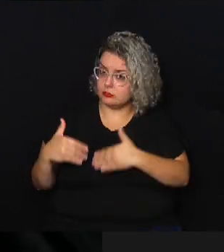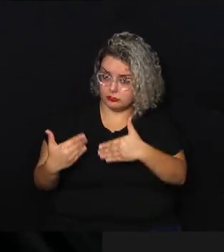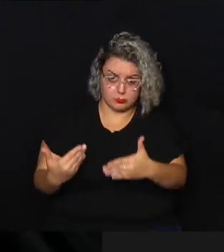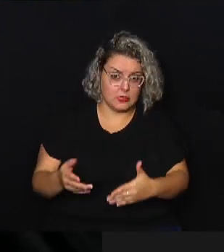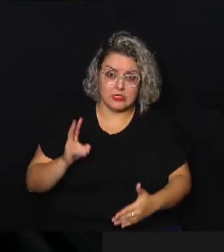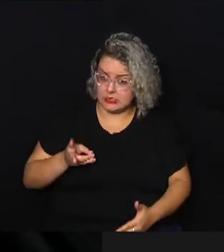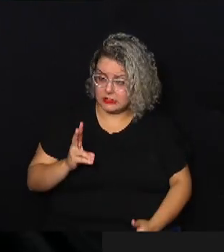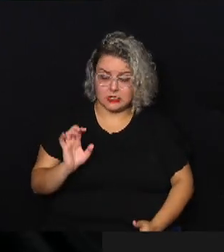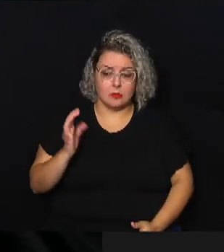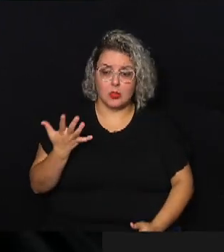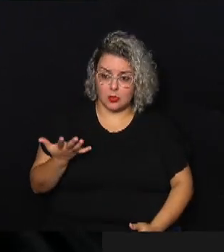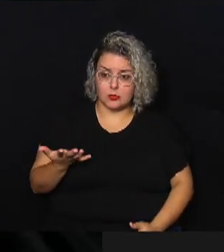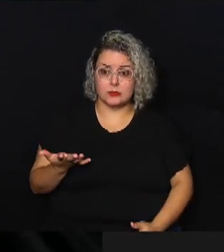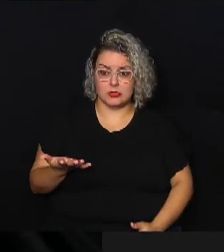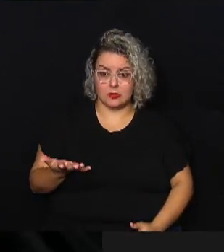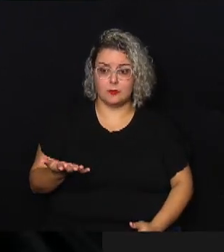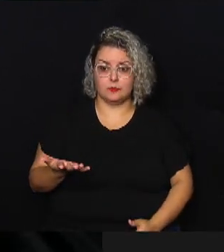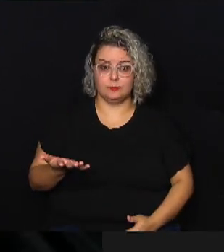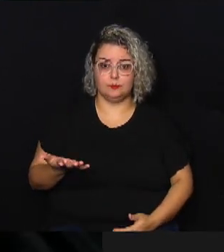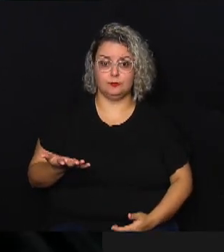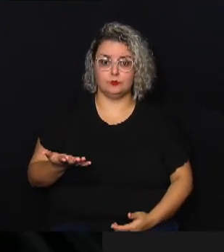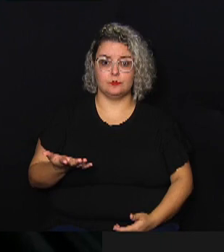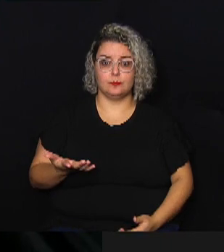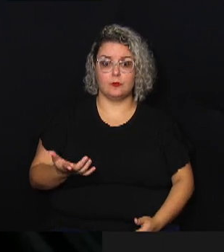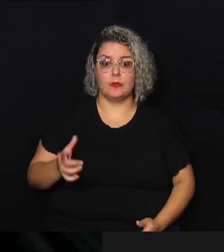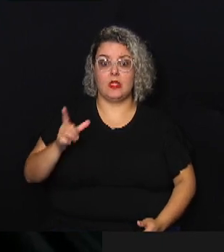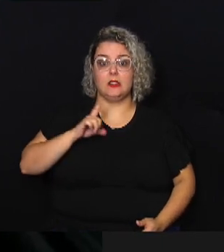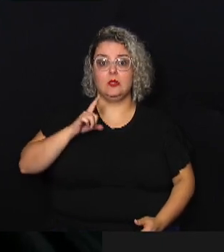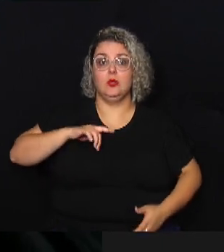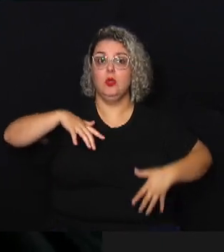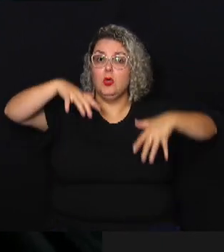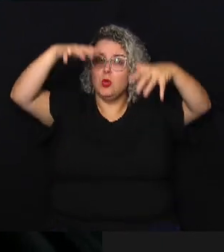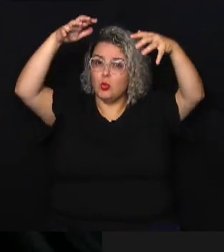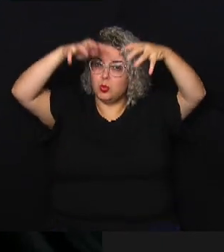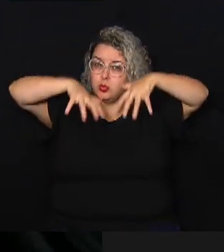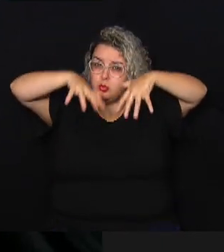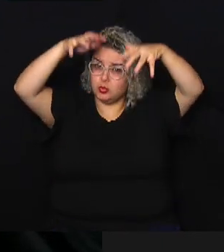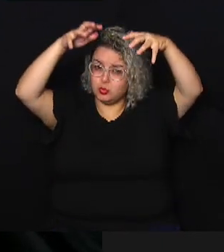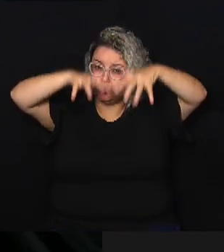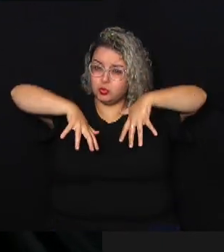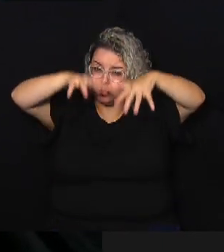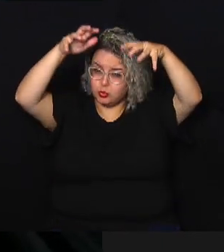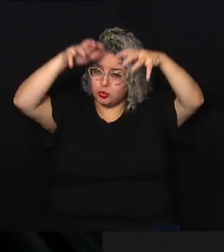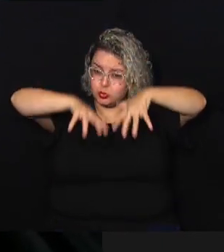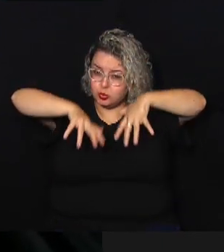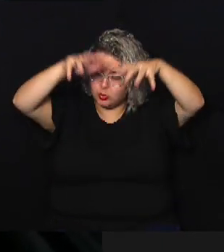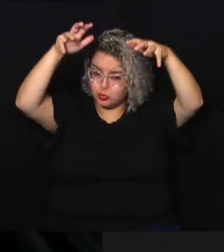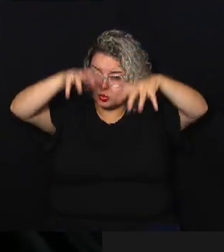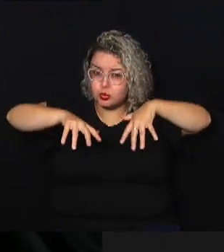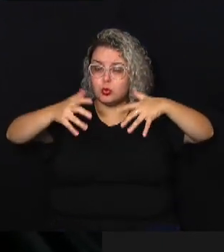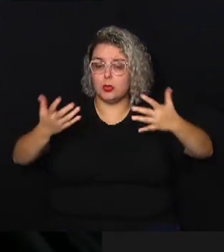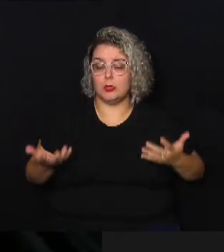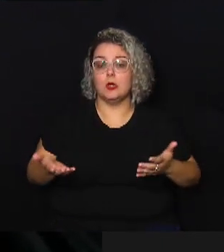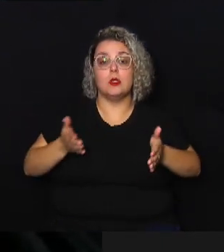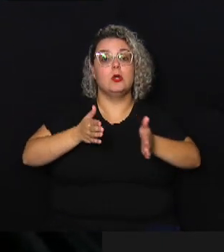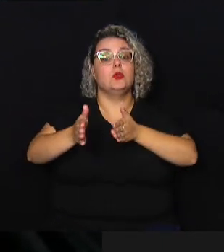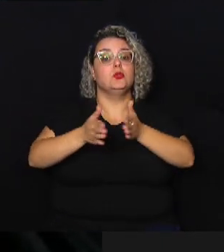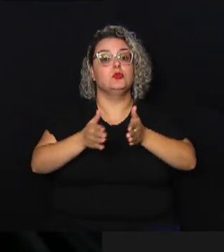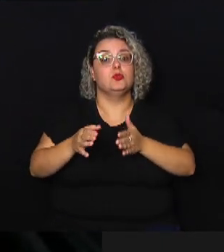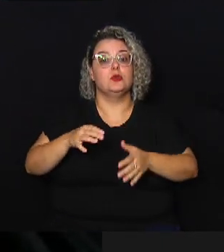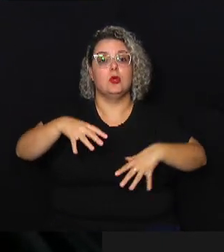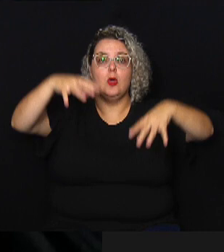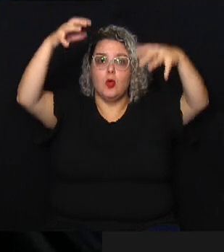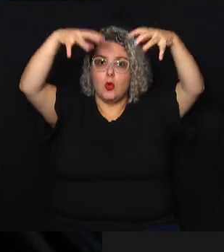nós temos as chuvas de forma mais concentrada e períodos de estiagem